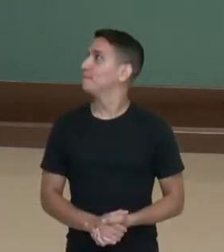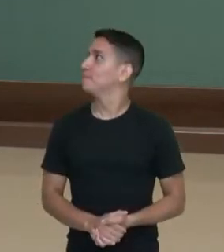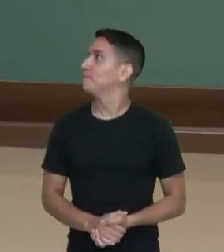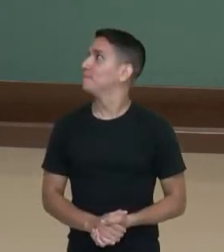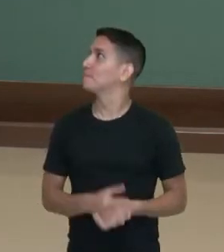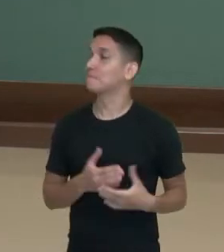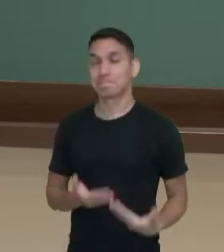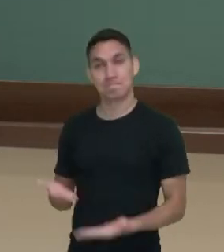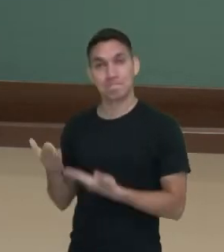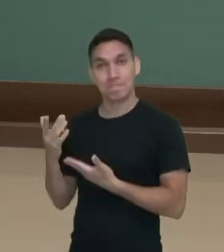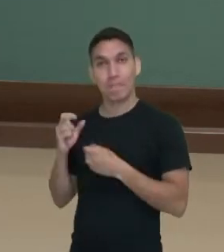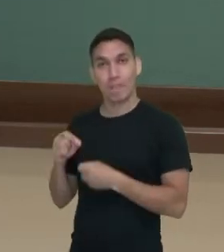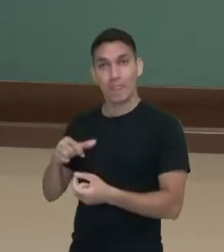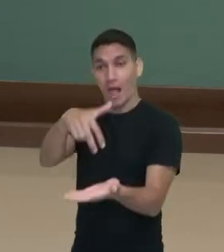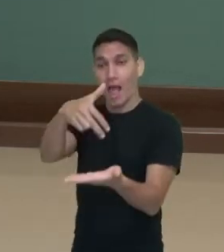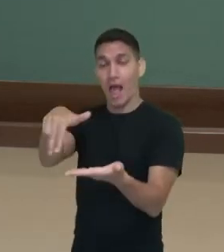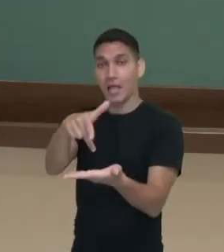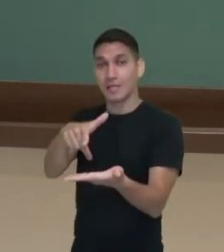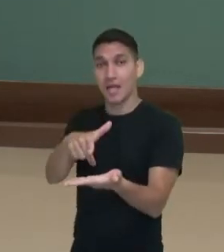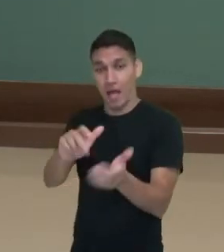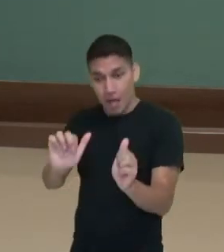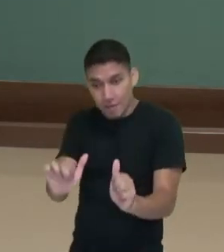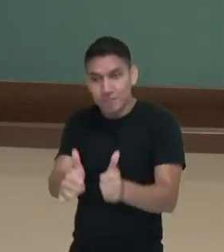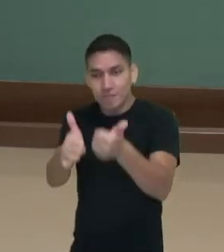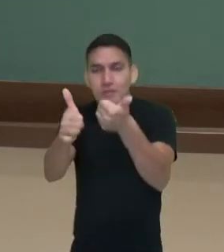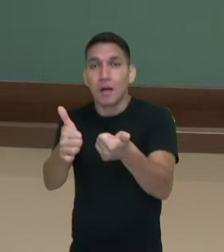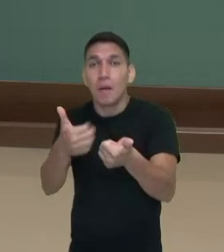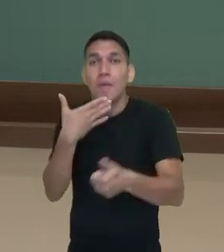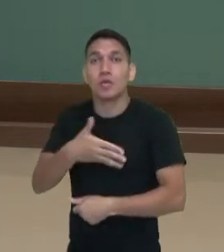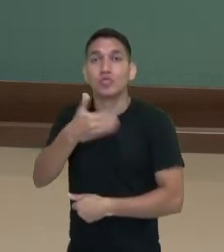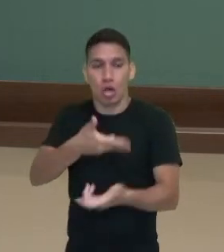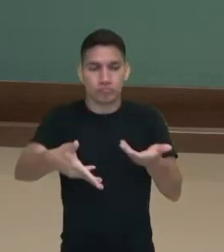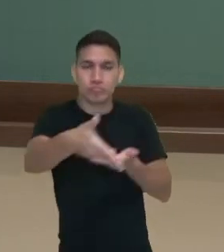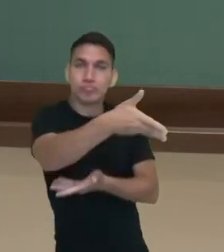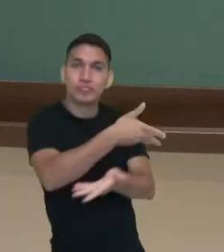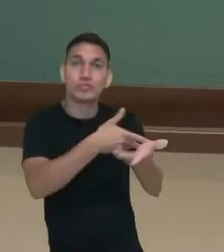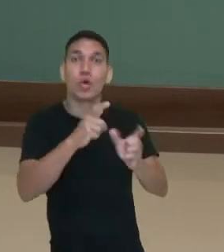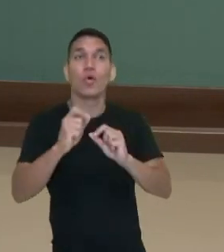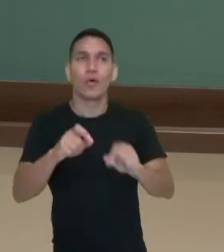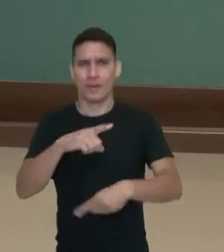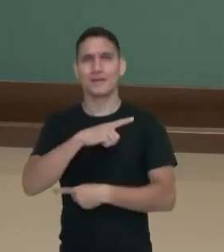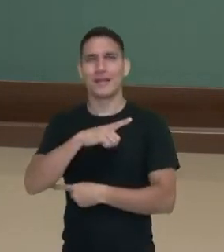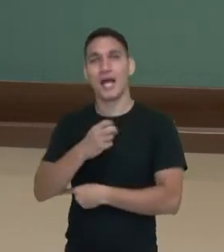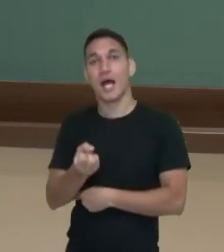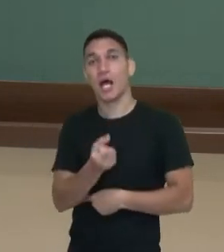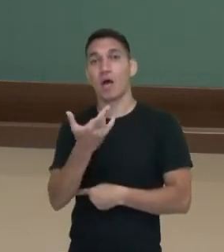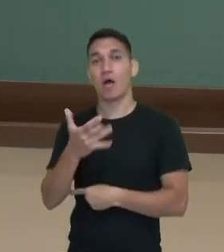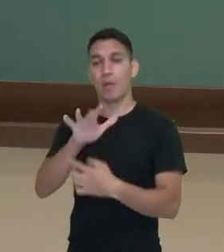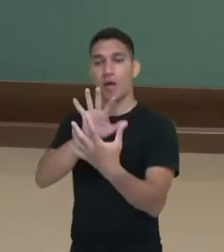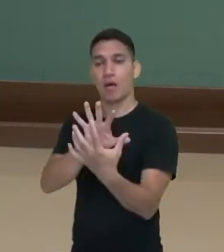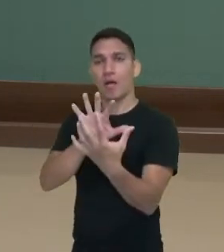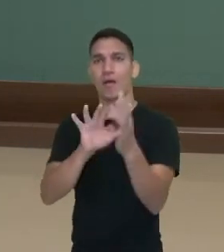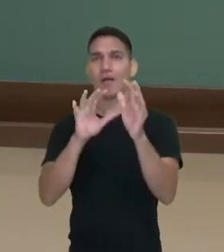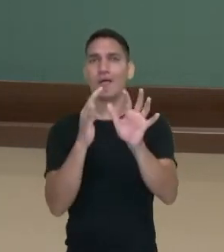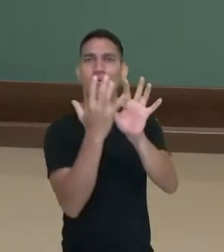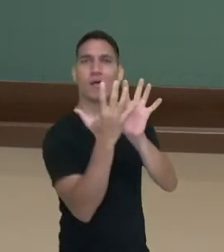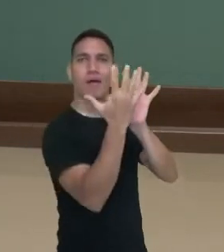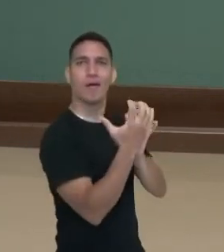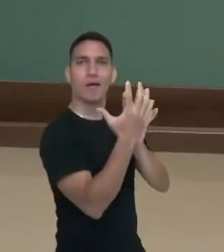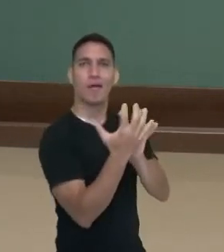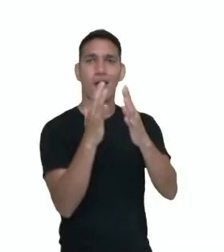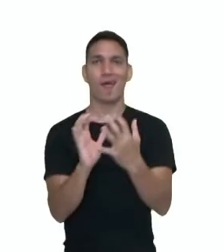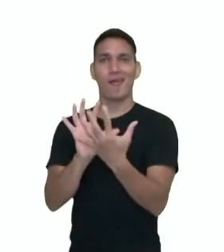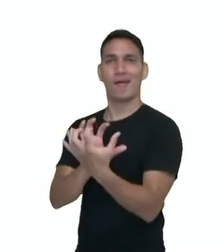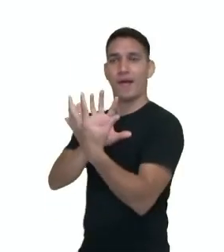E a dança favorece a socialização. Então, existem danças lá circulares, dentro da escola, que